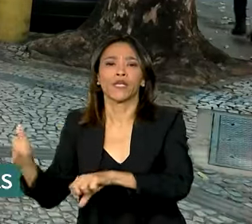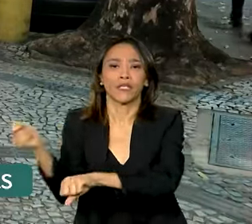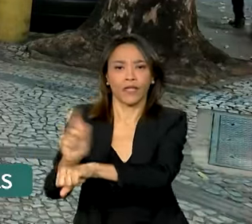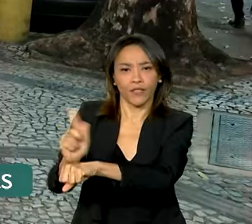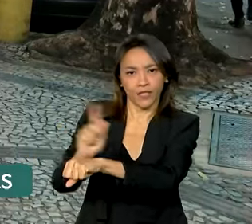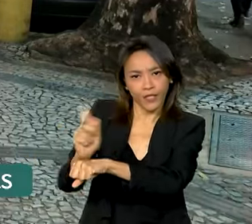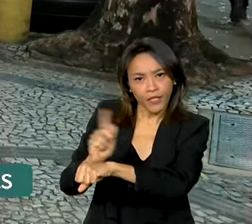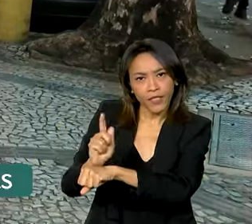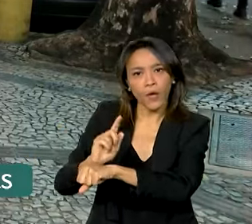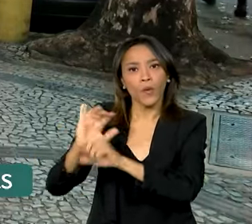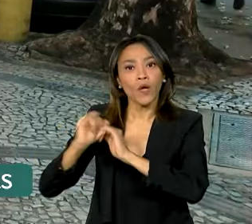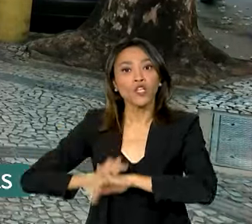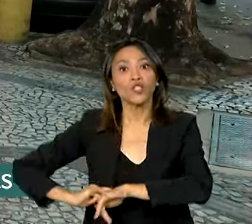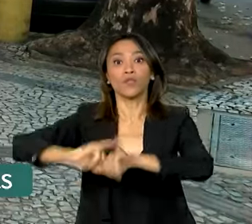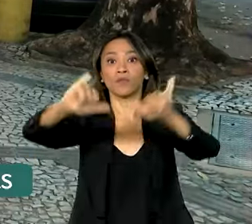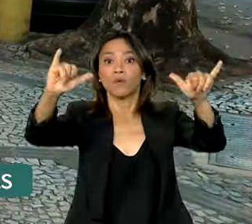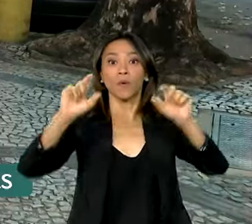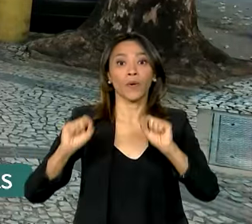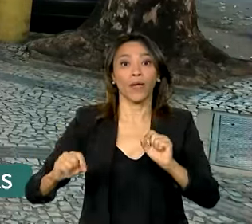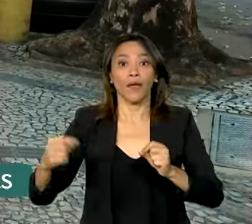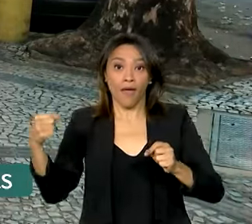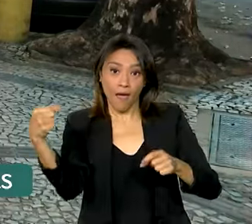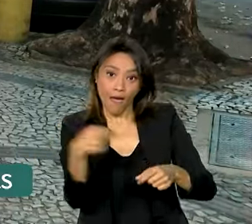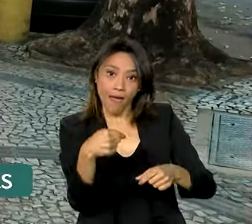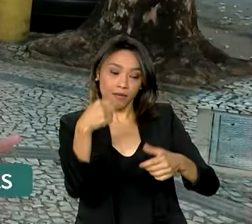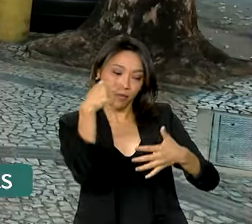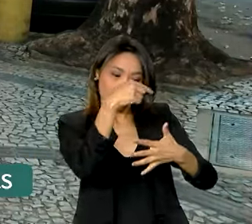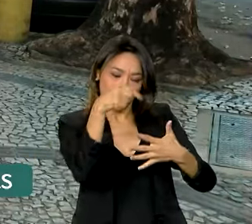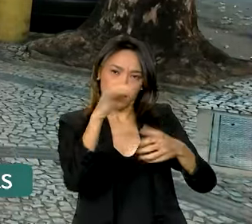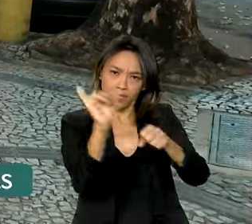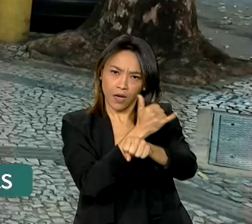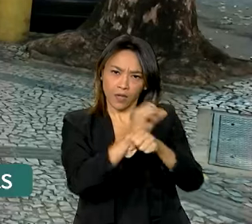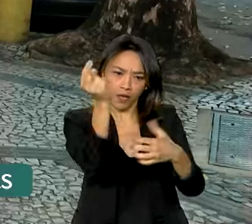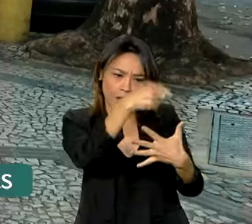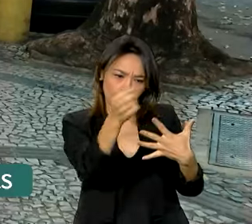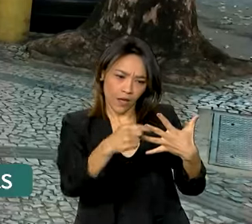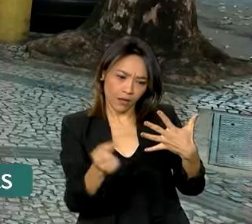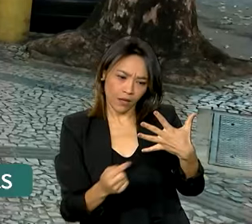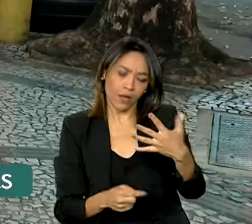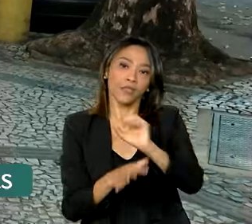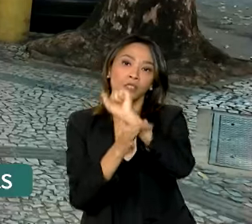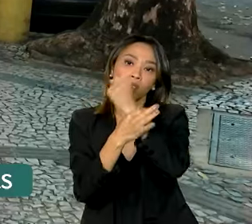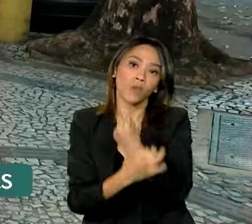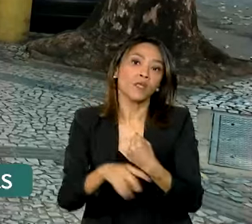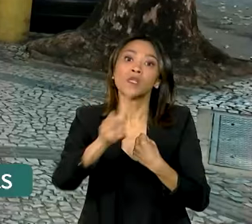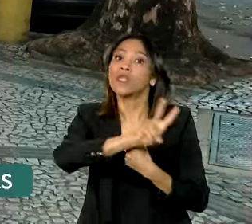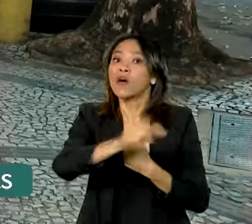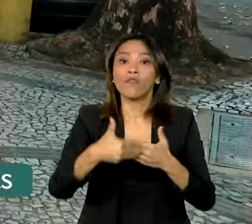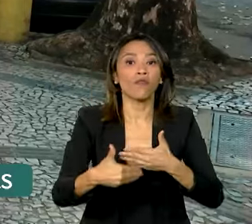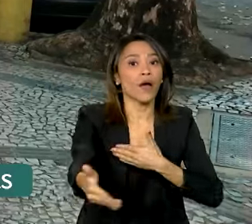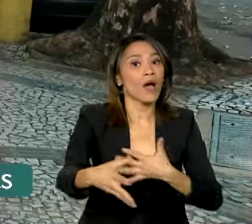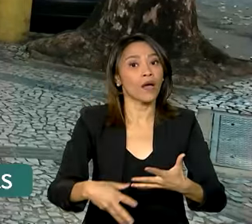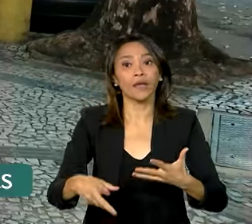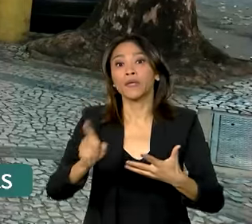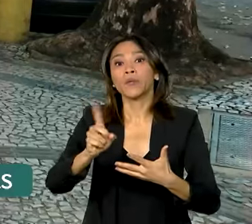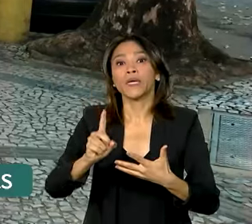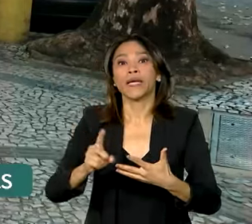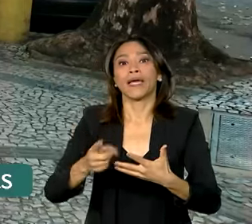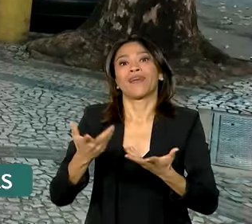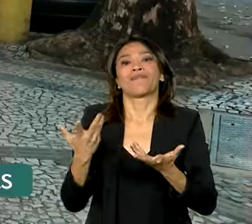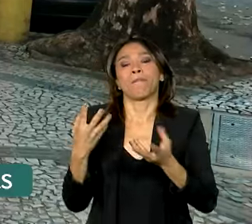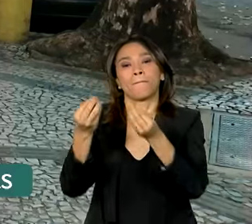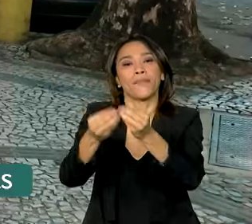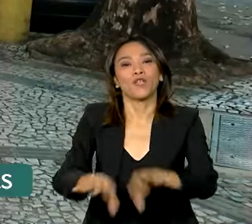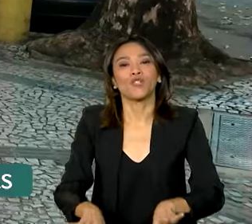Públicos informou que essas medidas de segurança não vão afetar o direito a recurso. O